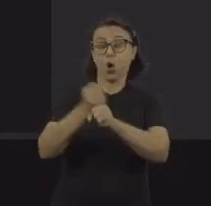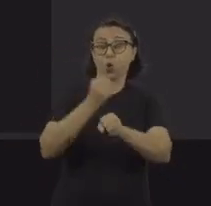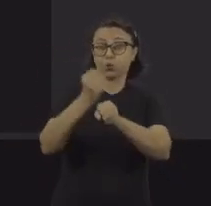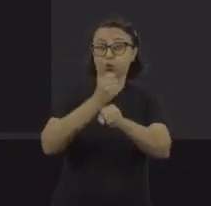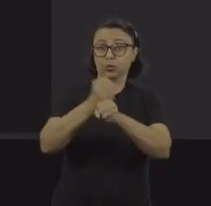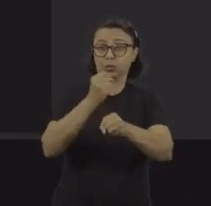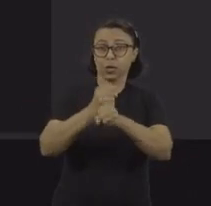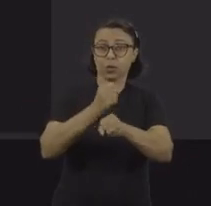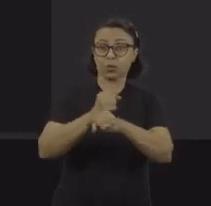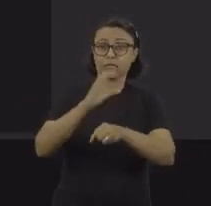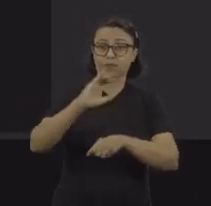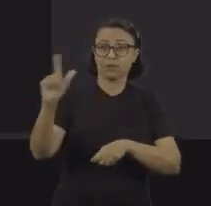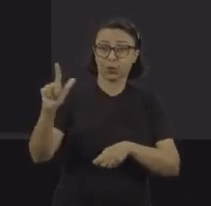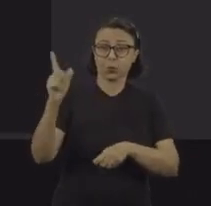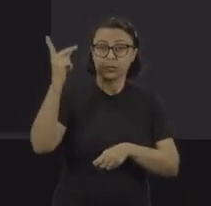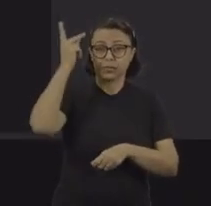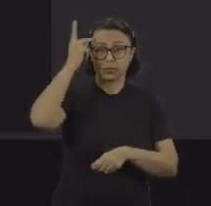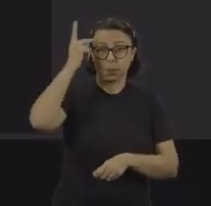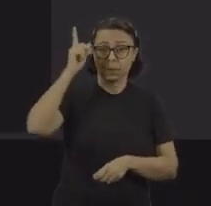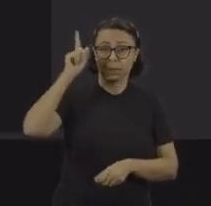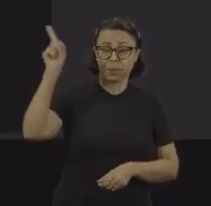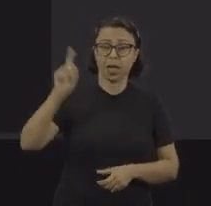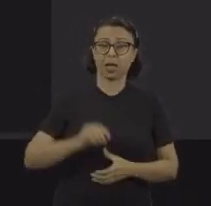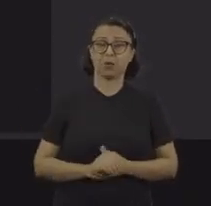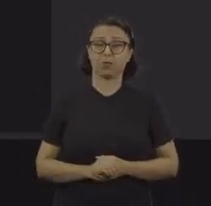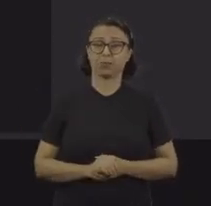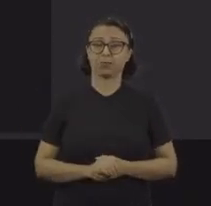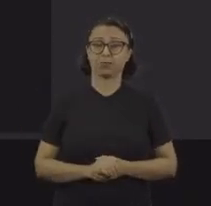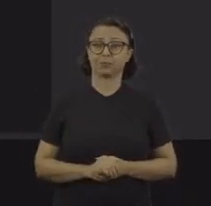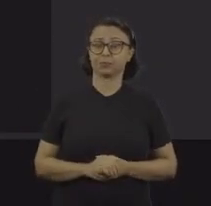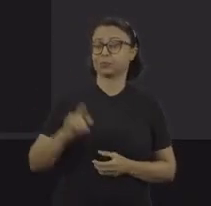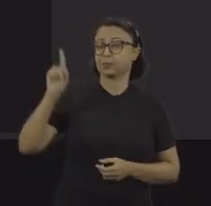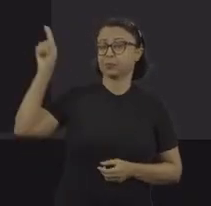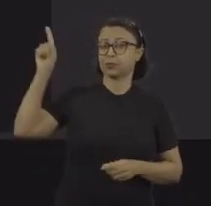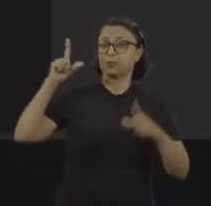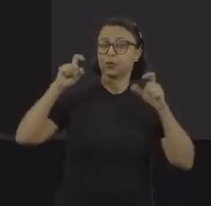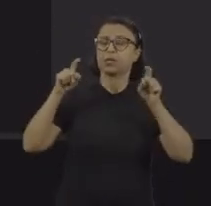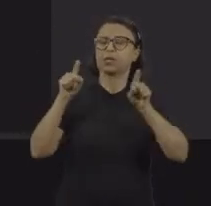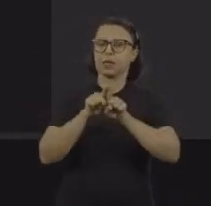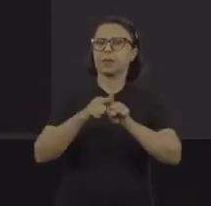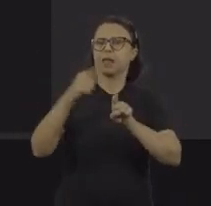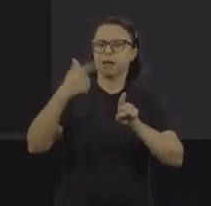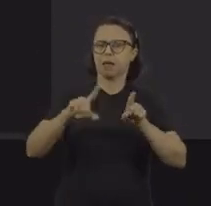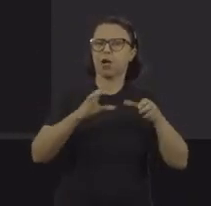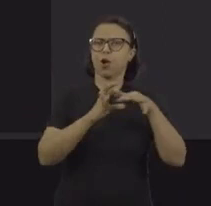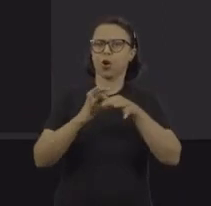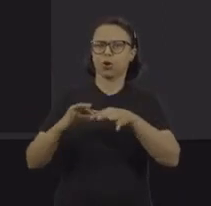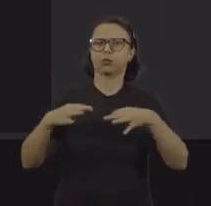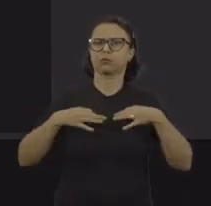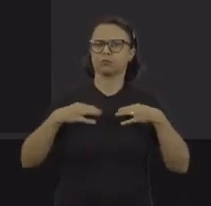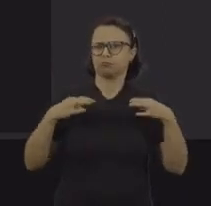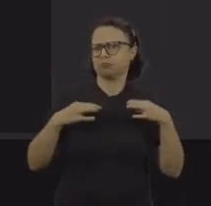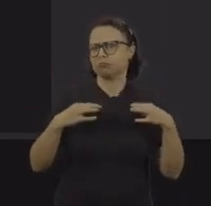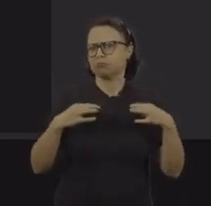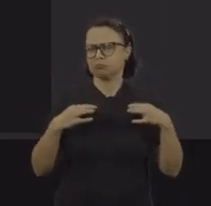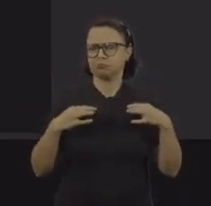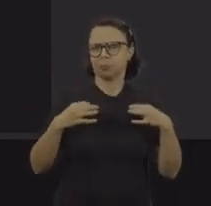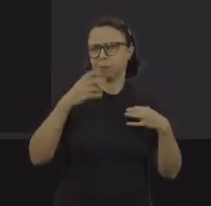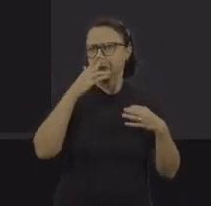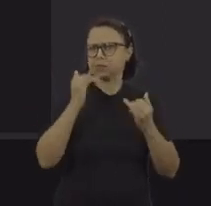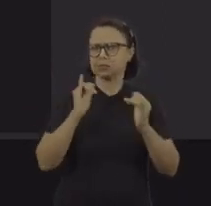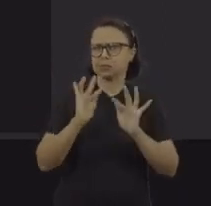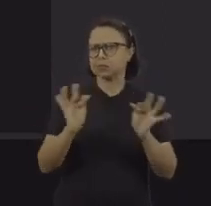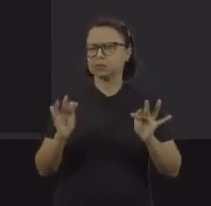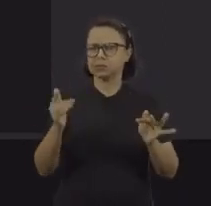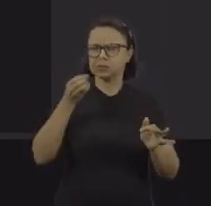grande, de uma empreiteira grande. Aqui, também, novamente, aqui essa foto parece que não há nada demais,